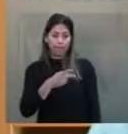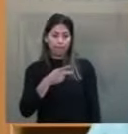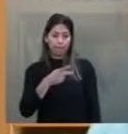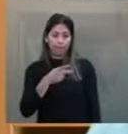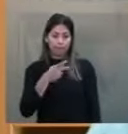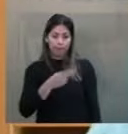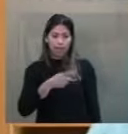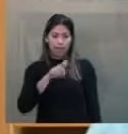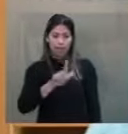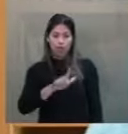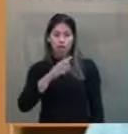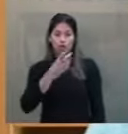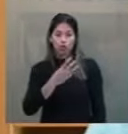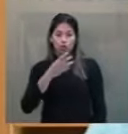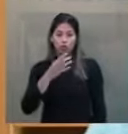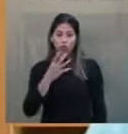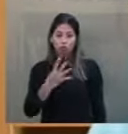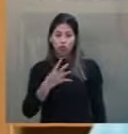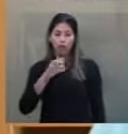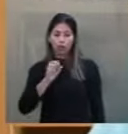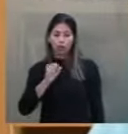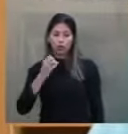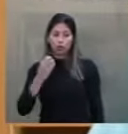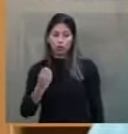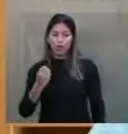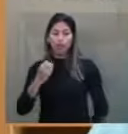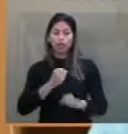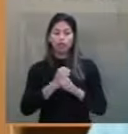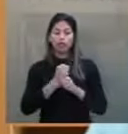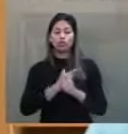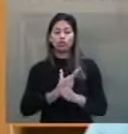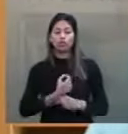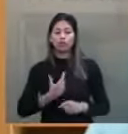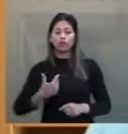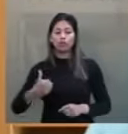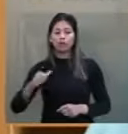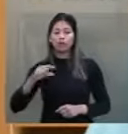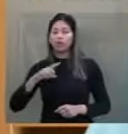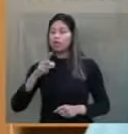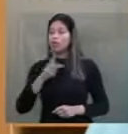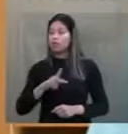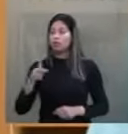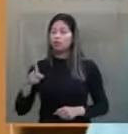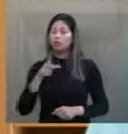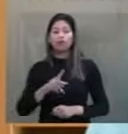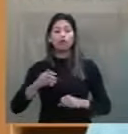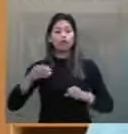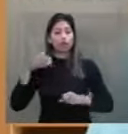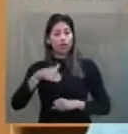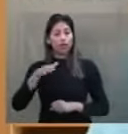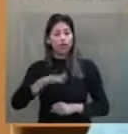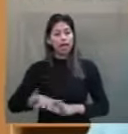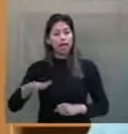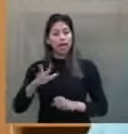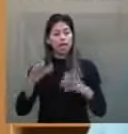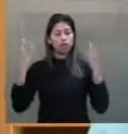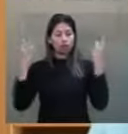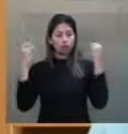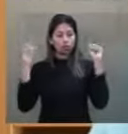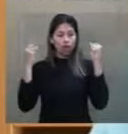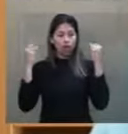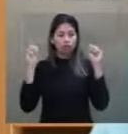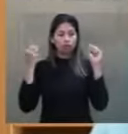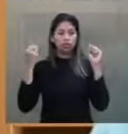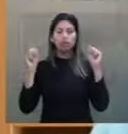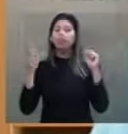-2021 sobre os professores de educação física, que integram uma